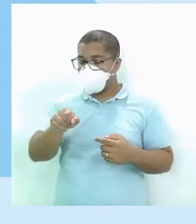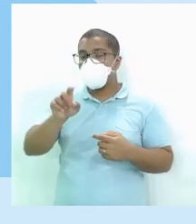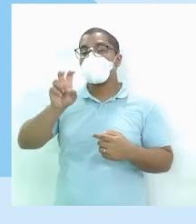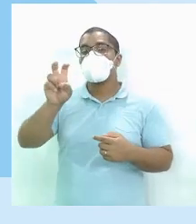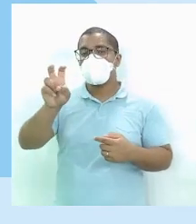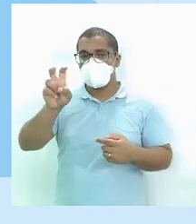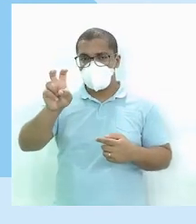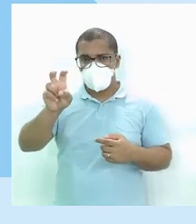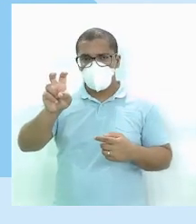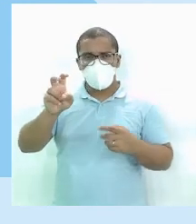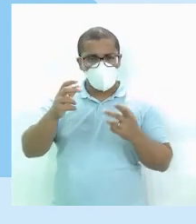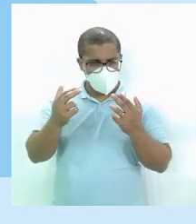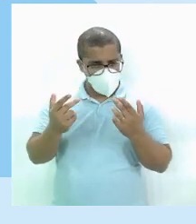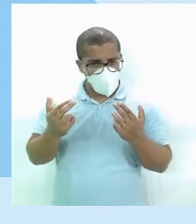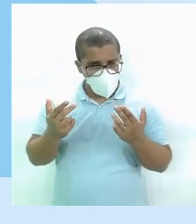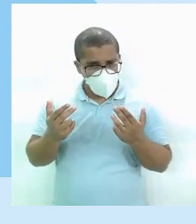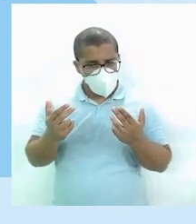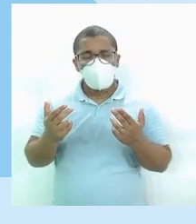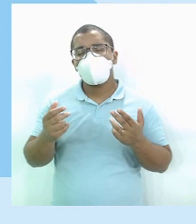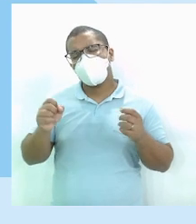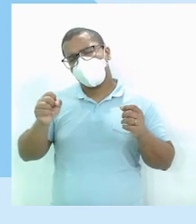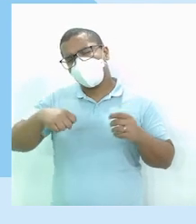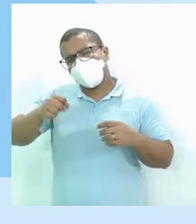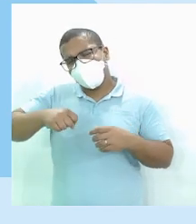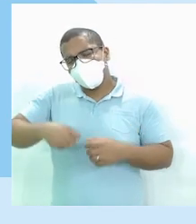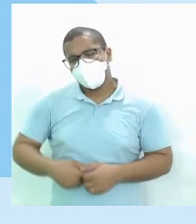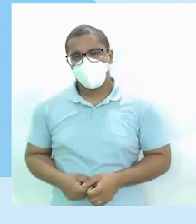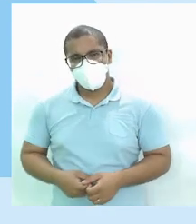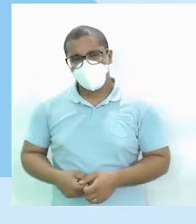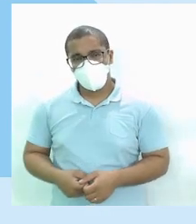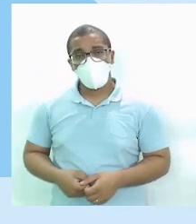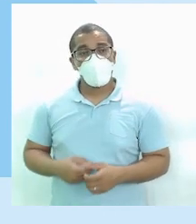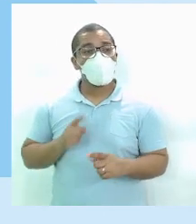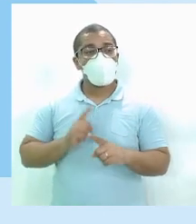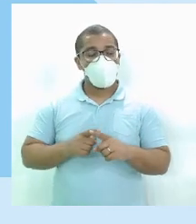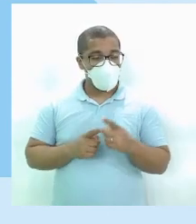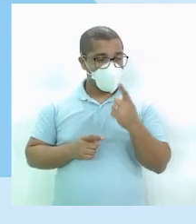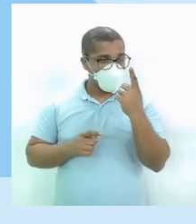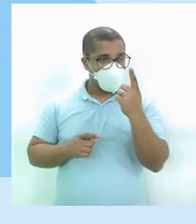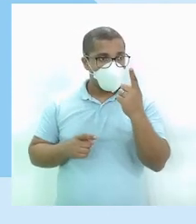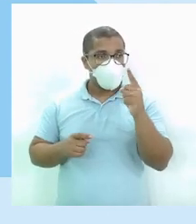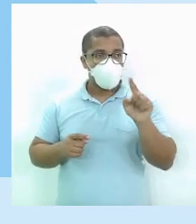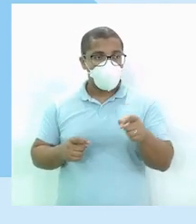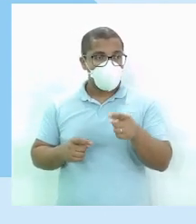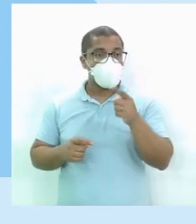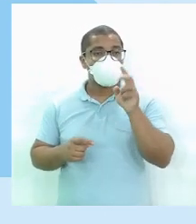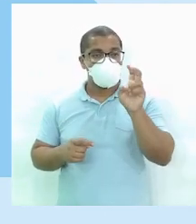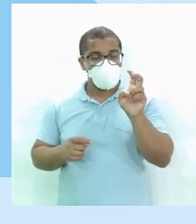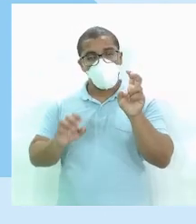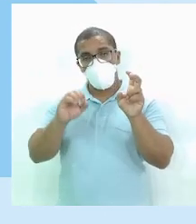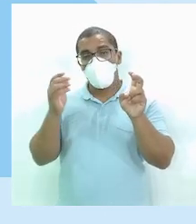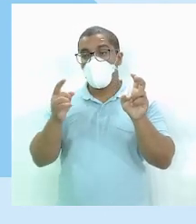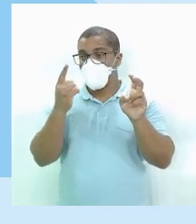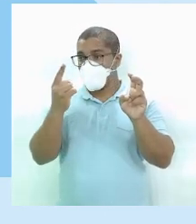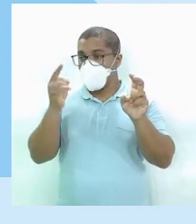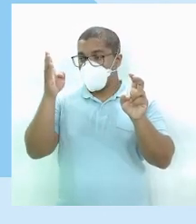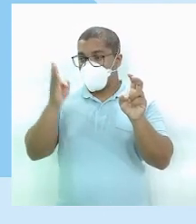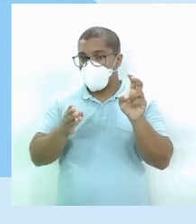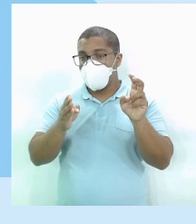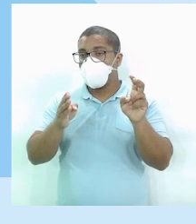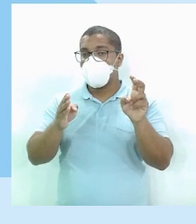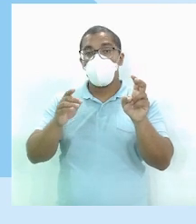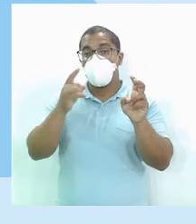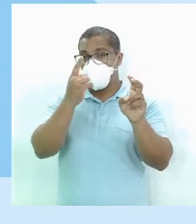um mais um meio Exatamente Um vírgula cinco Um inteiro Mais metade